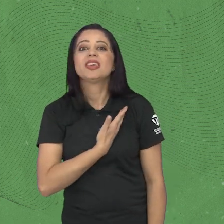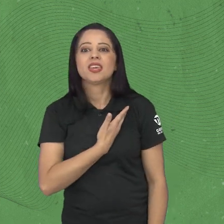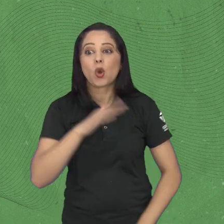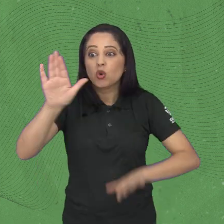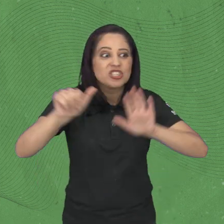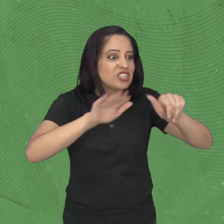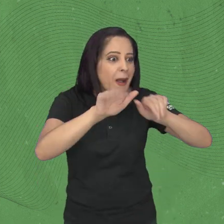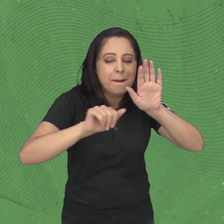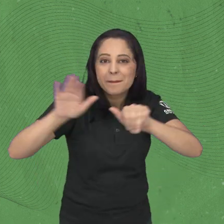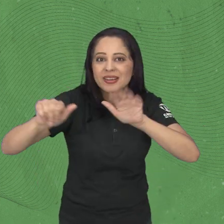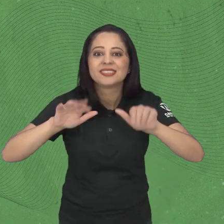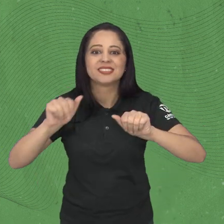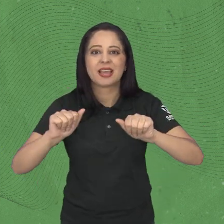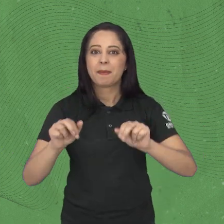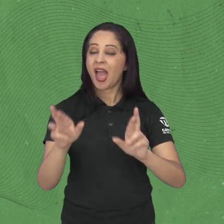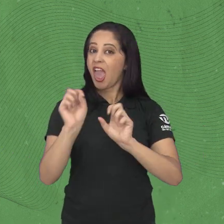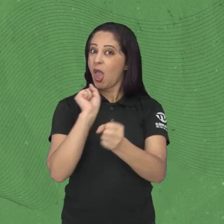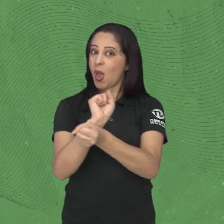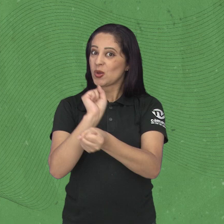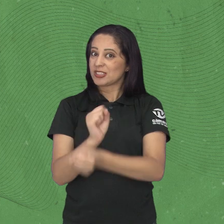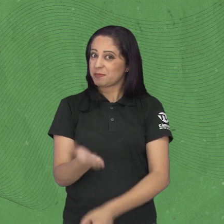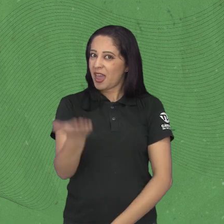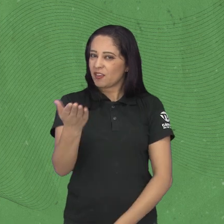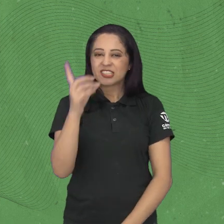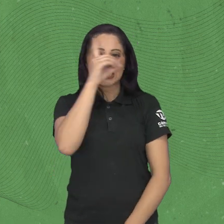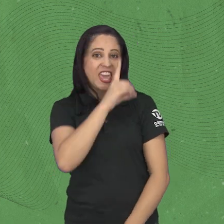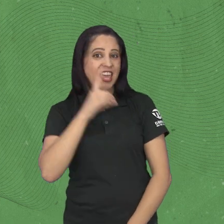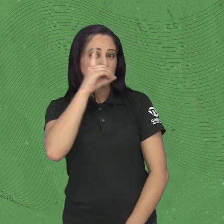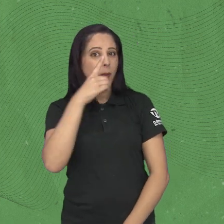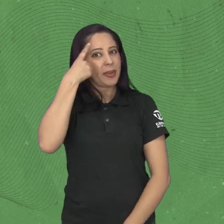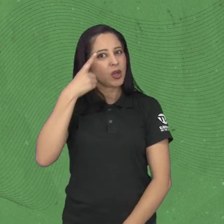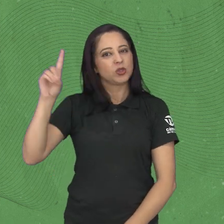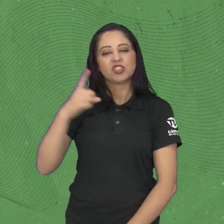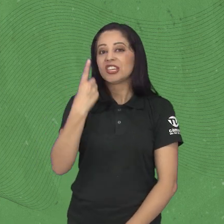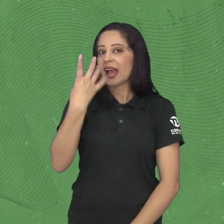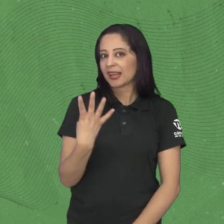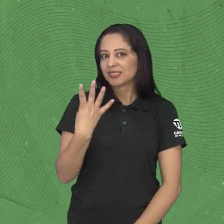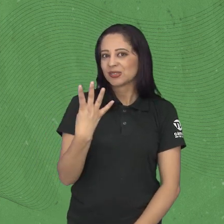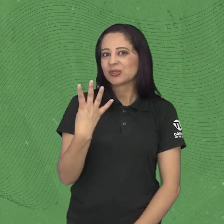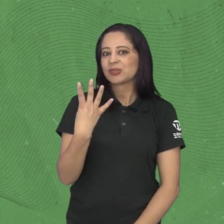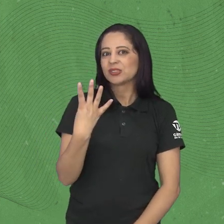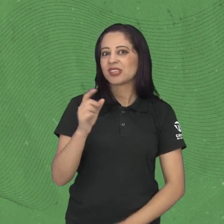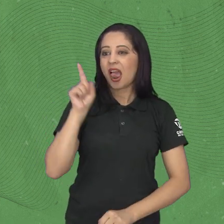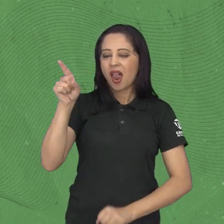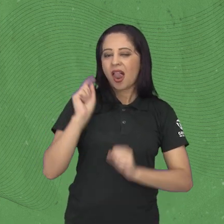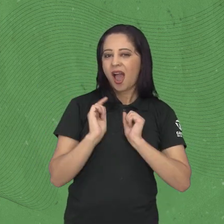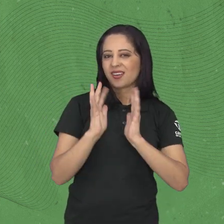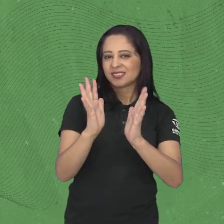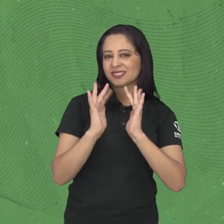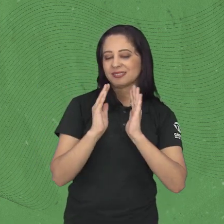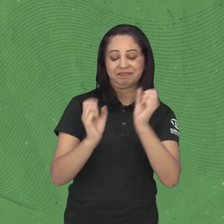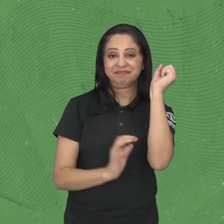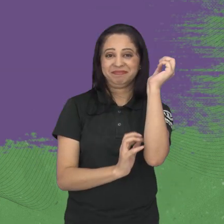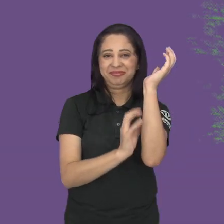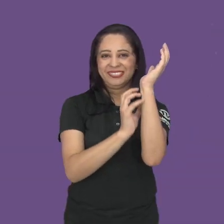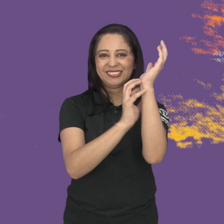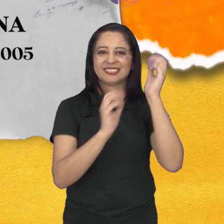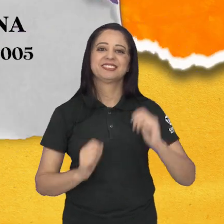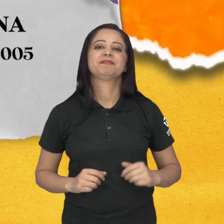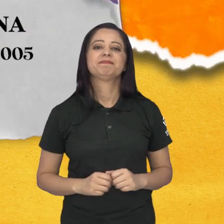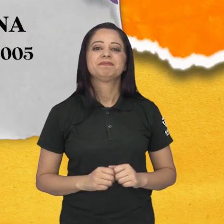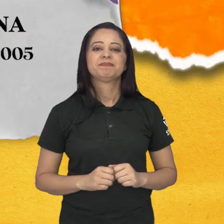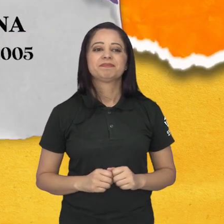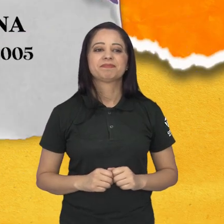seus amigos, chama todo mundo. Espero vocês, domingo, dia 14, Dia das Mães, no Parque Vicentina Aranha.